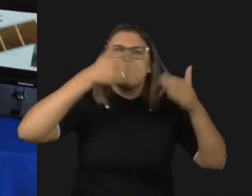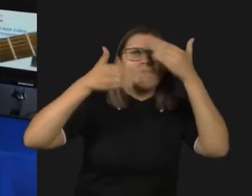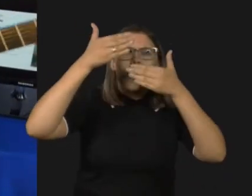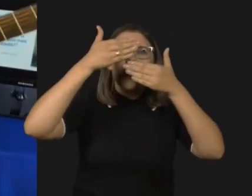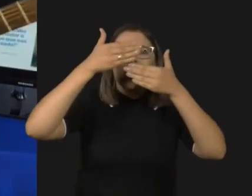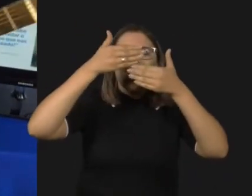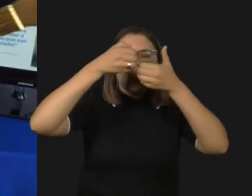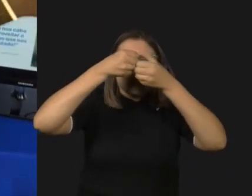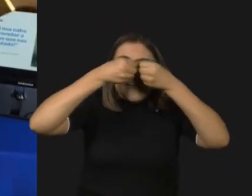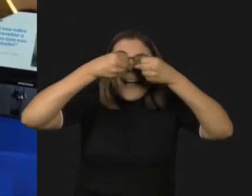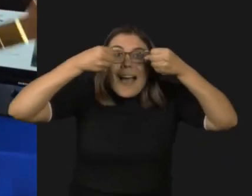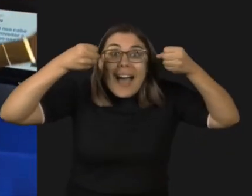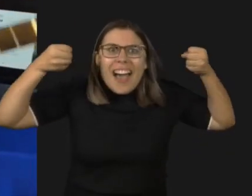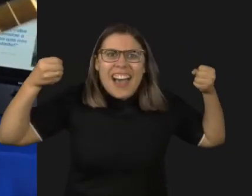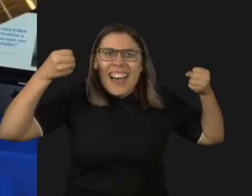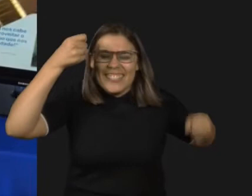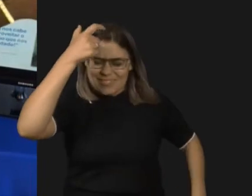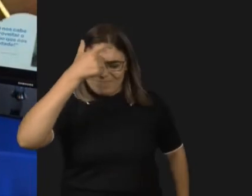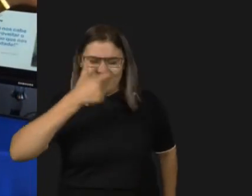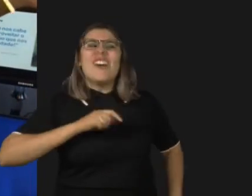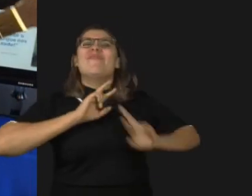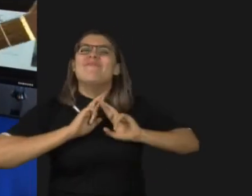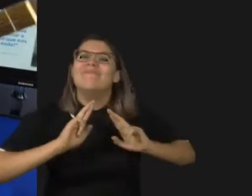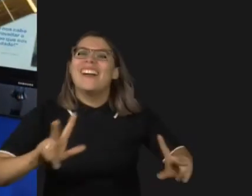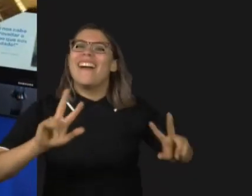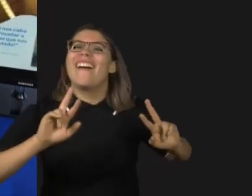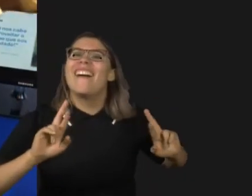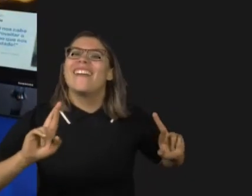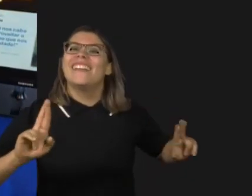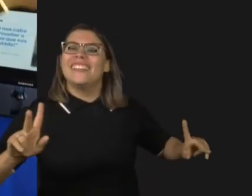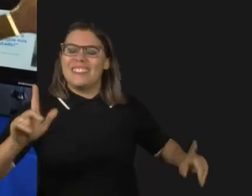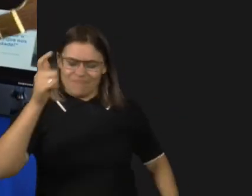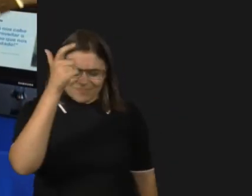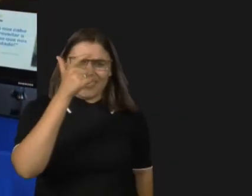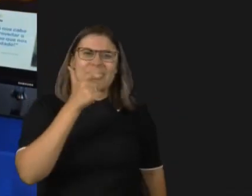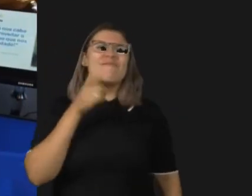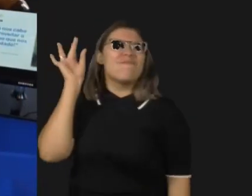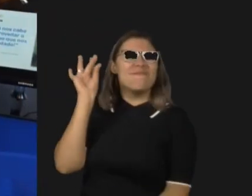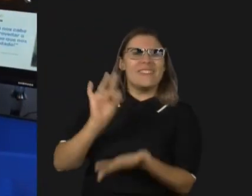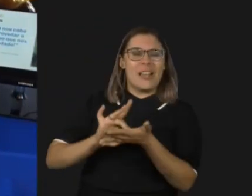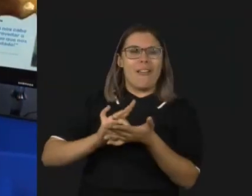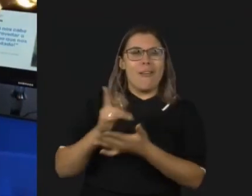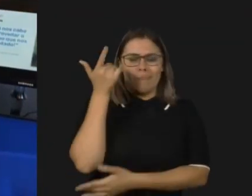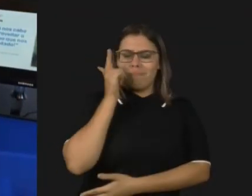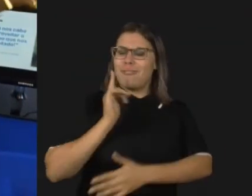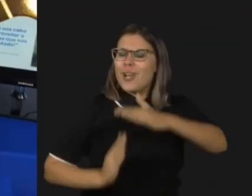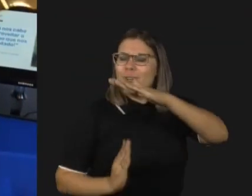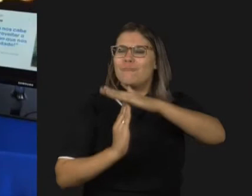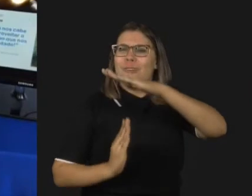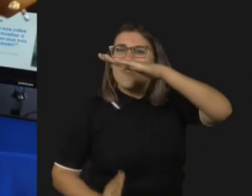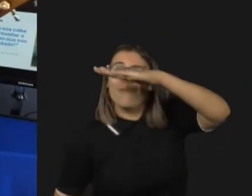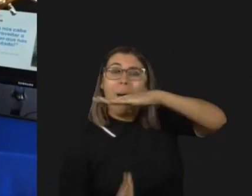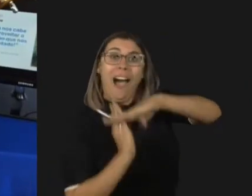diferentes Porém somos legais Superamos os nossos limites